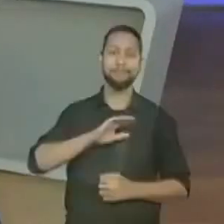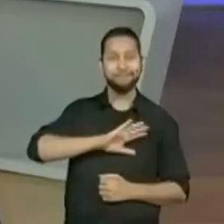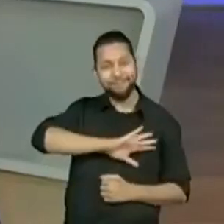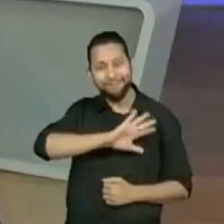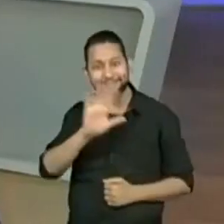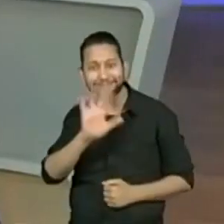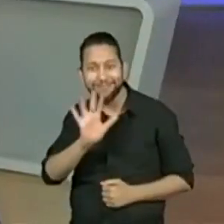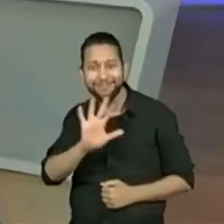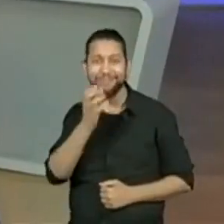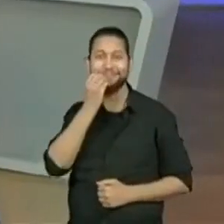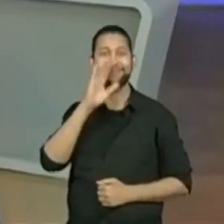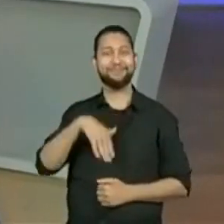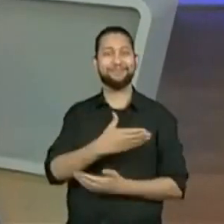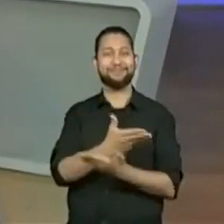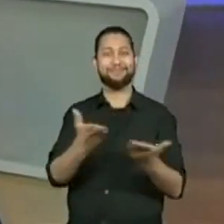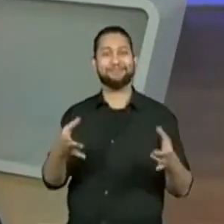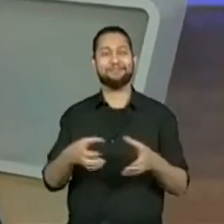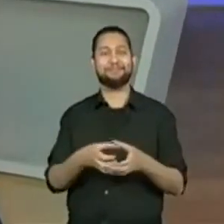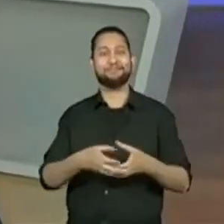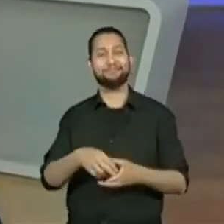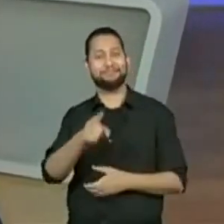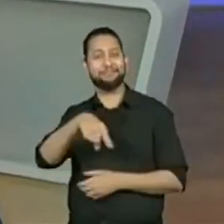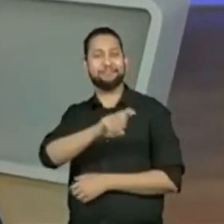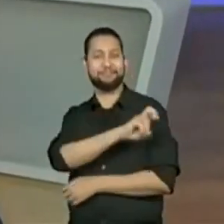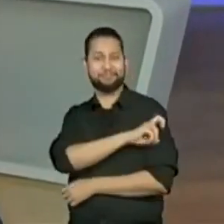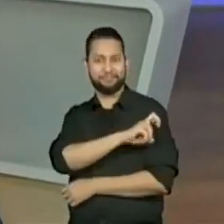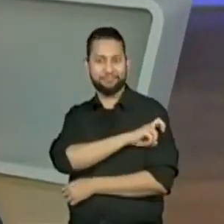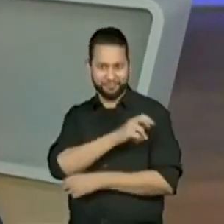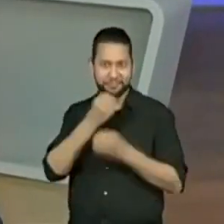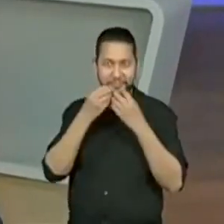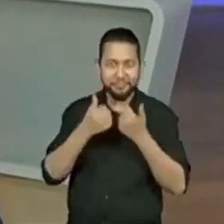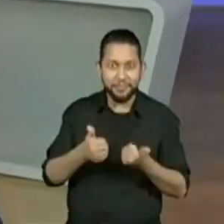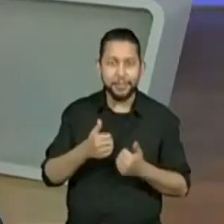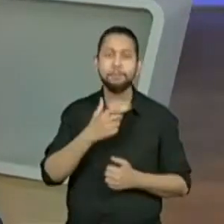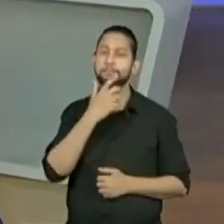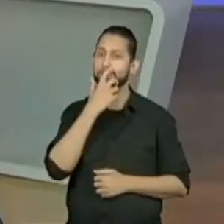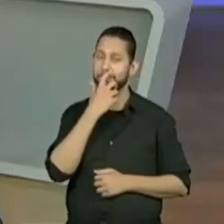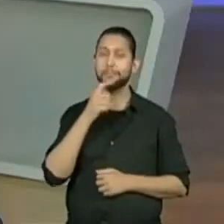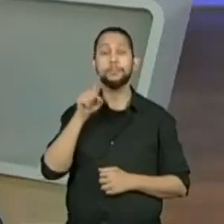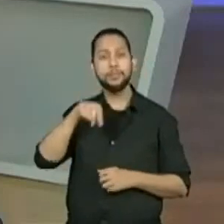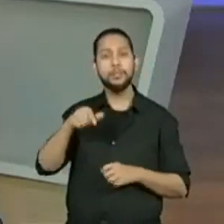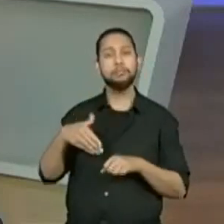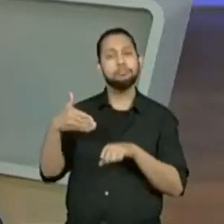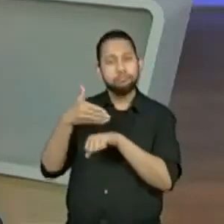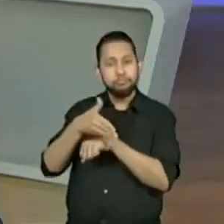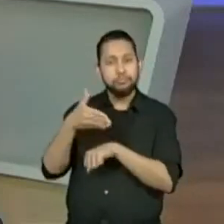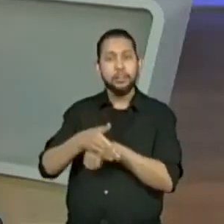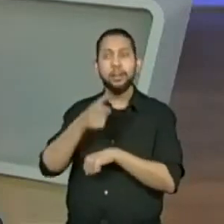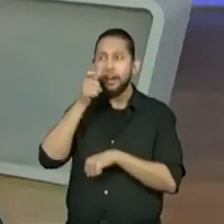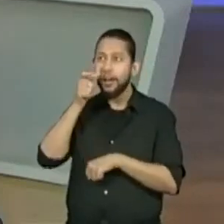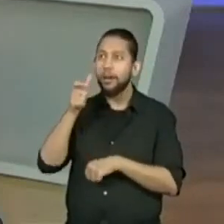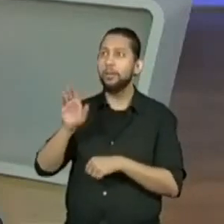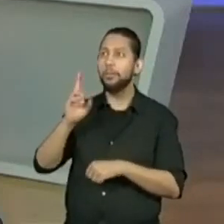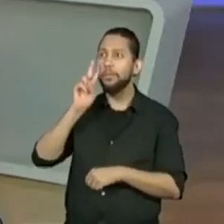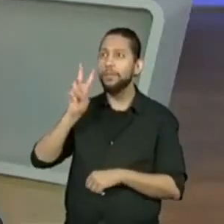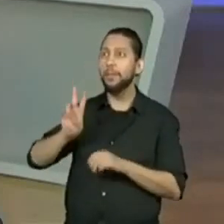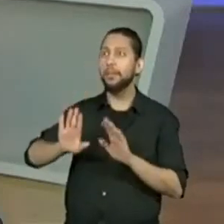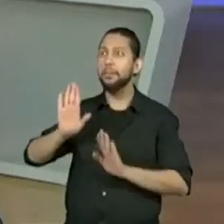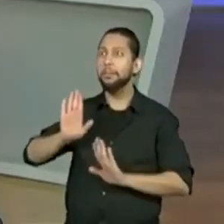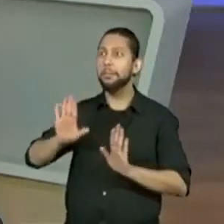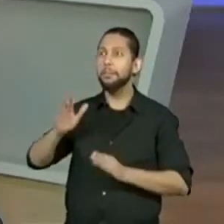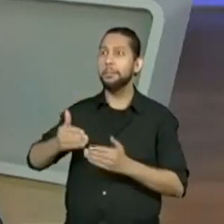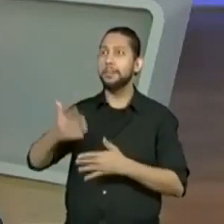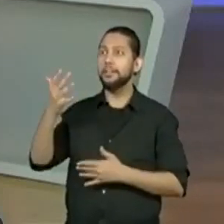Boa tarde, galerinha do quinto ano! Todo mundo está bem? Todo mundo comparecendo? Quero ver a galera